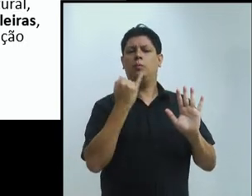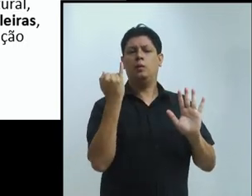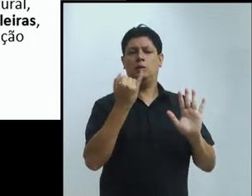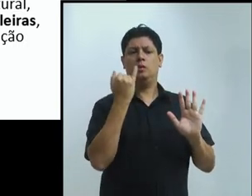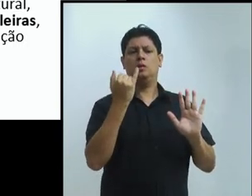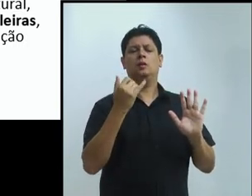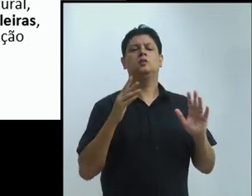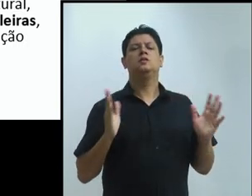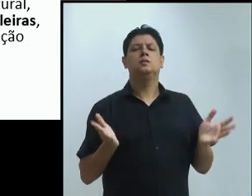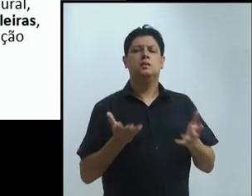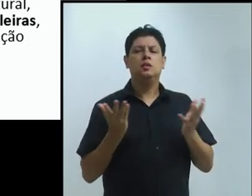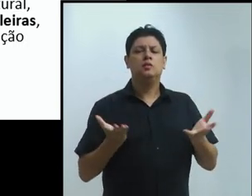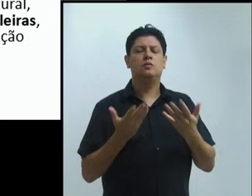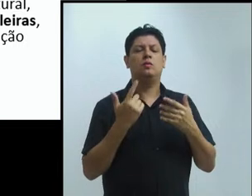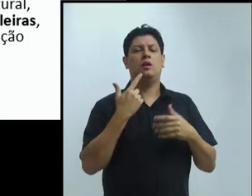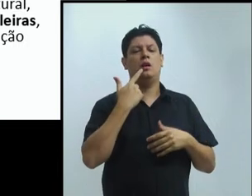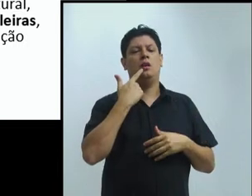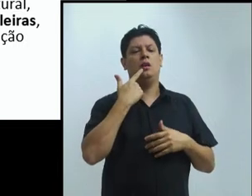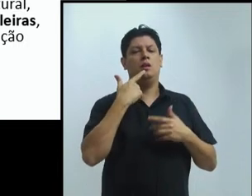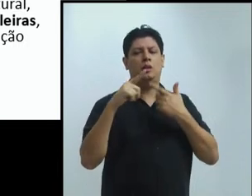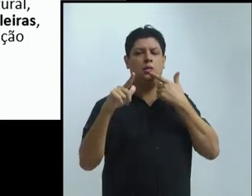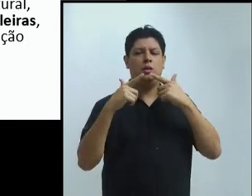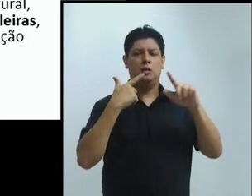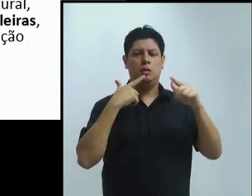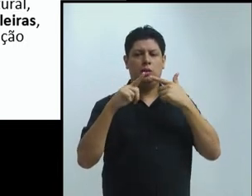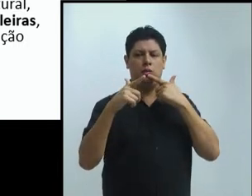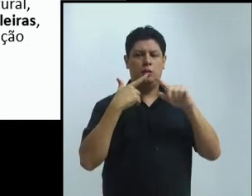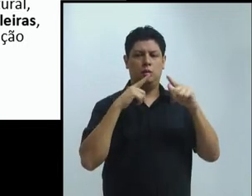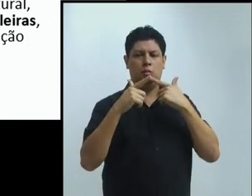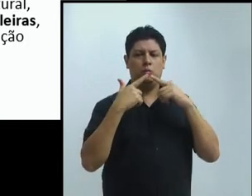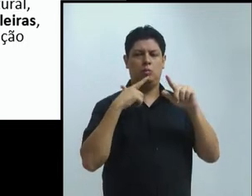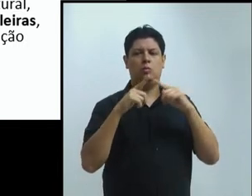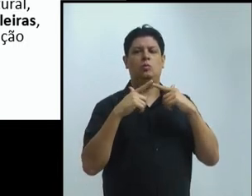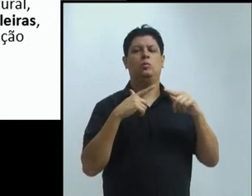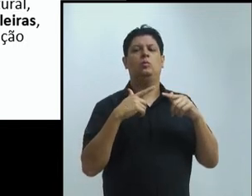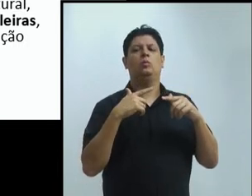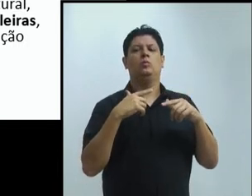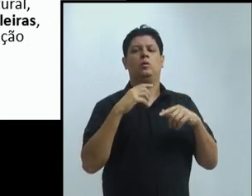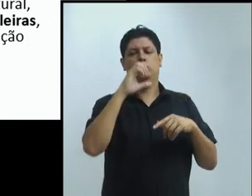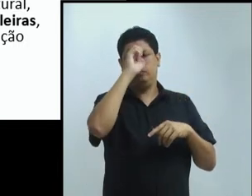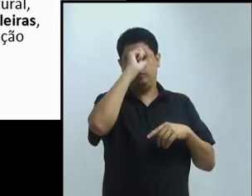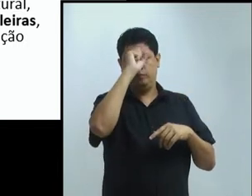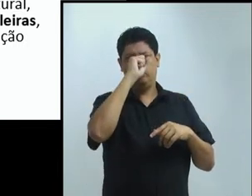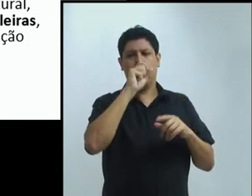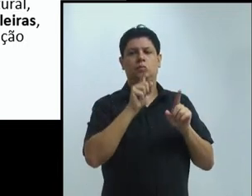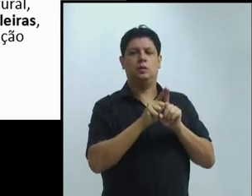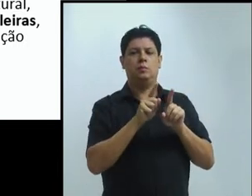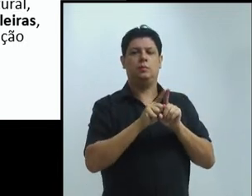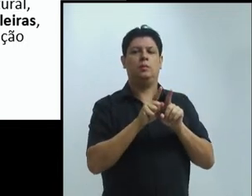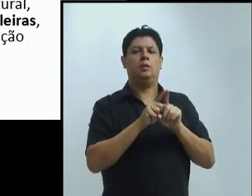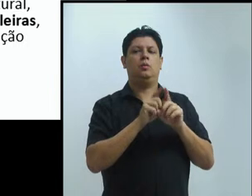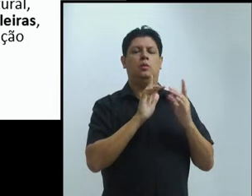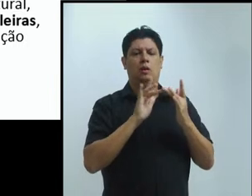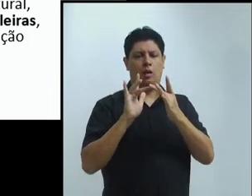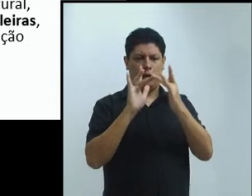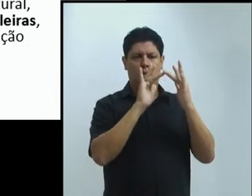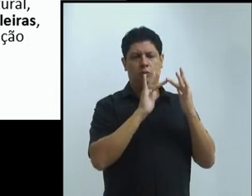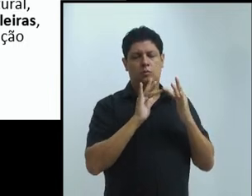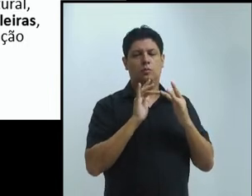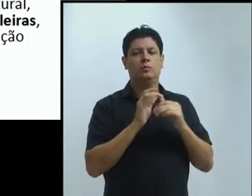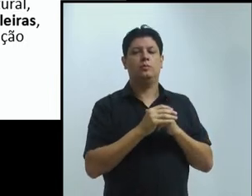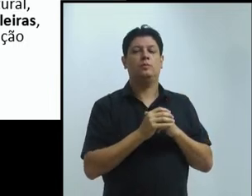lá, no artigo terceiro, fica também... Aí o artigo segundo ali, o primeiro. Ficam